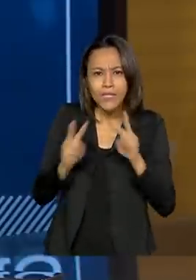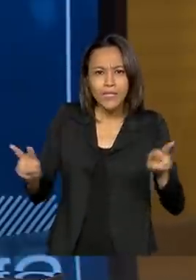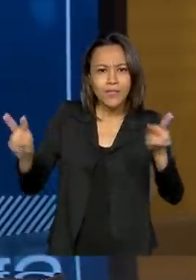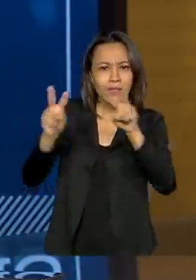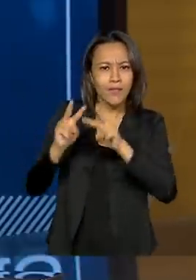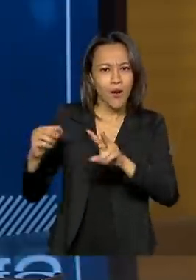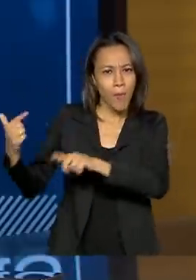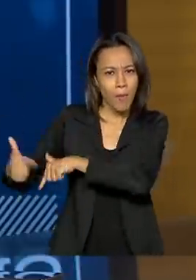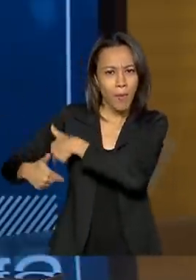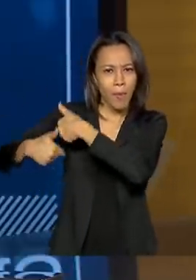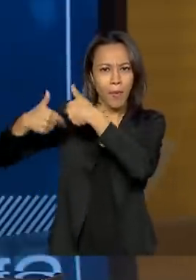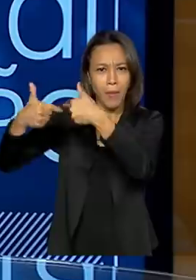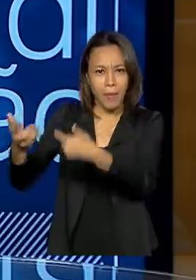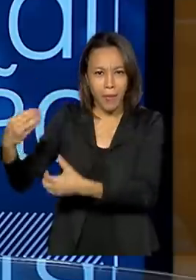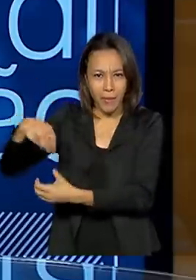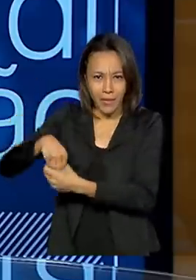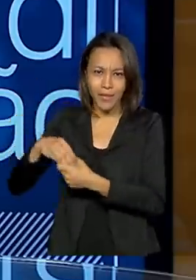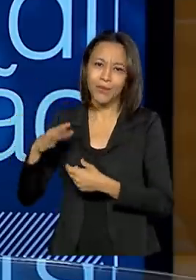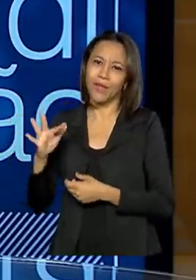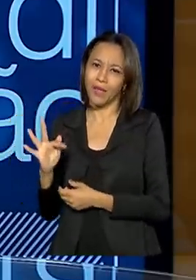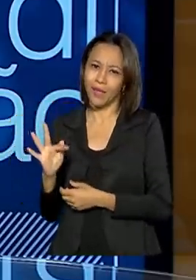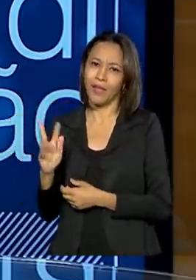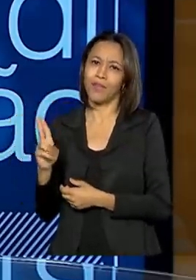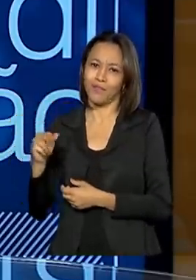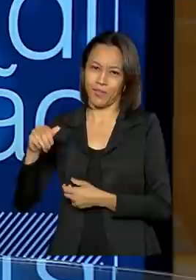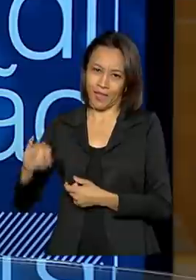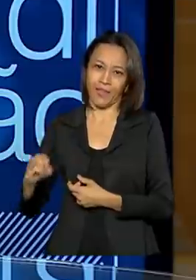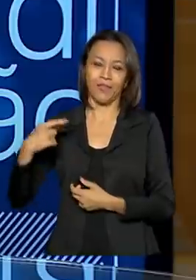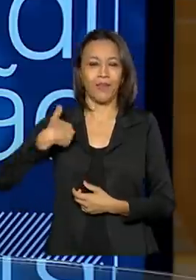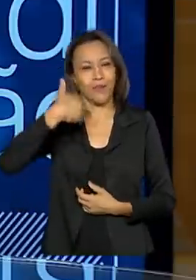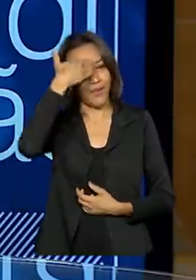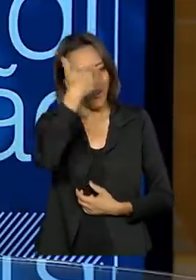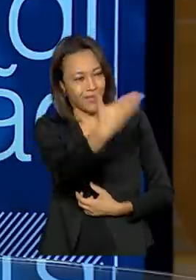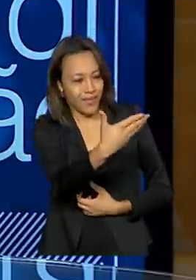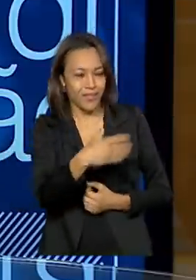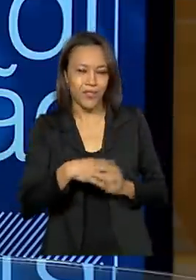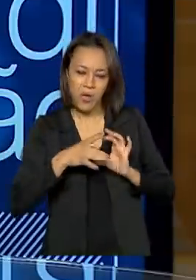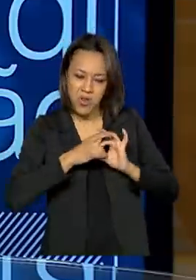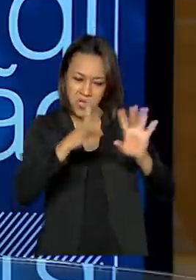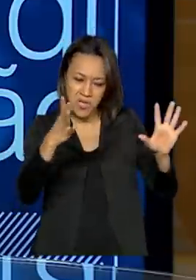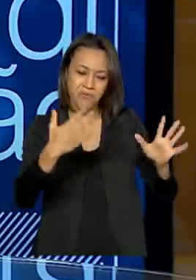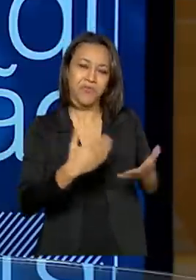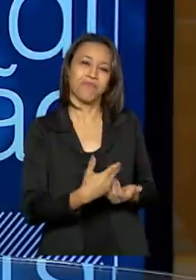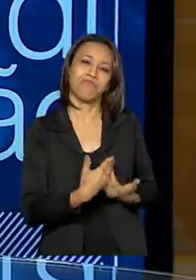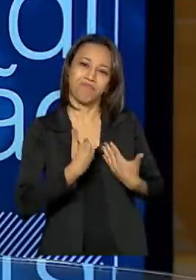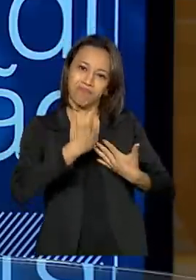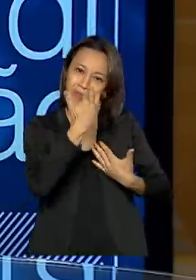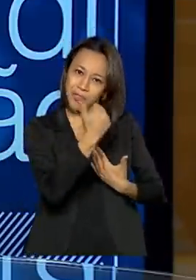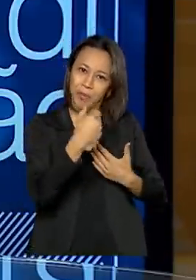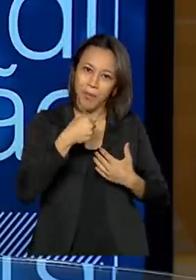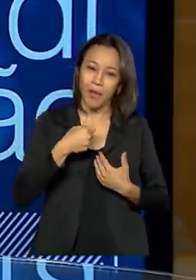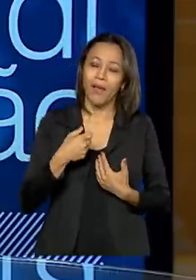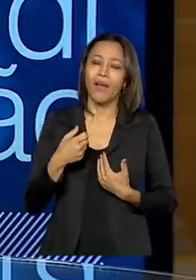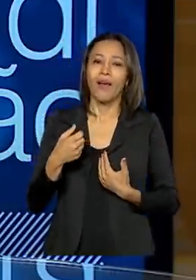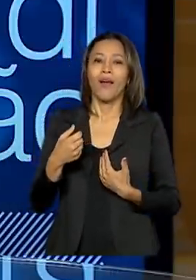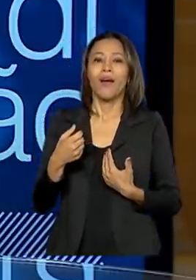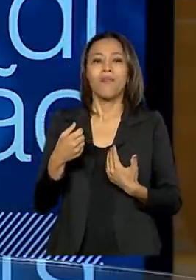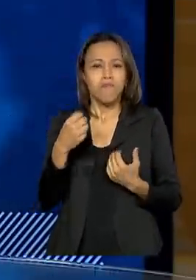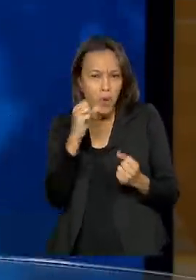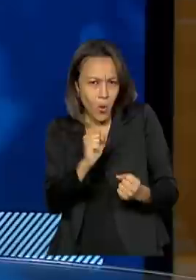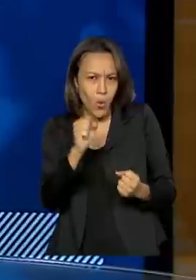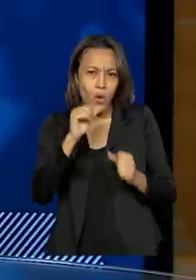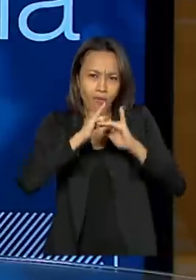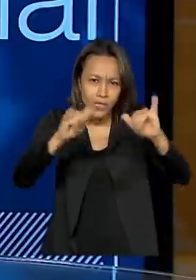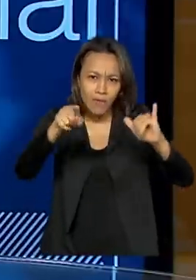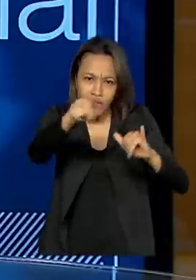iniciativas na FUNAI. Parabéns. Eu que agradeço. Fico à disposição. Dizer aos nossos ouvintes que procurem o